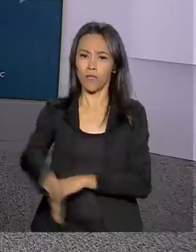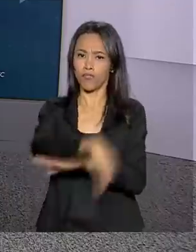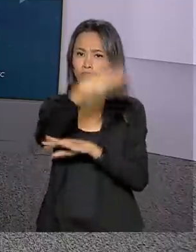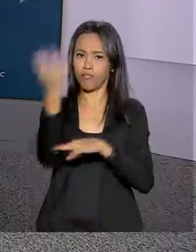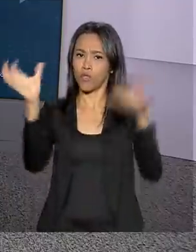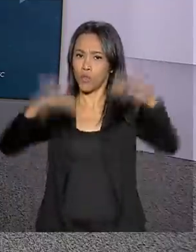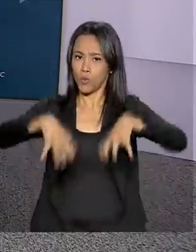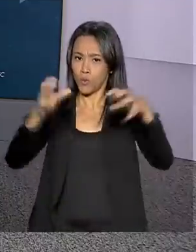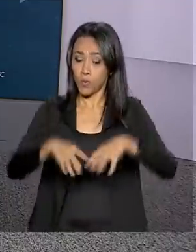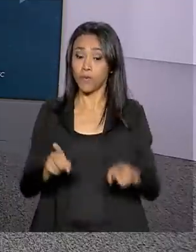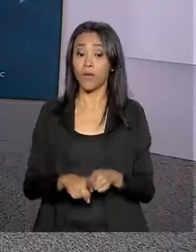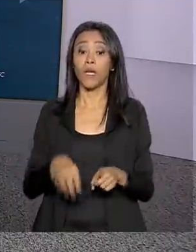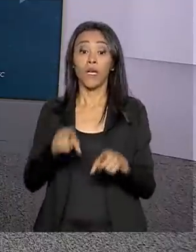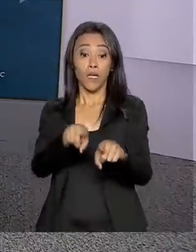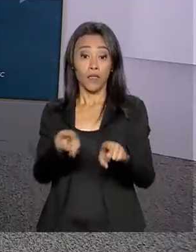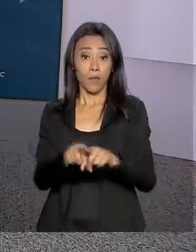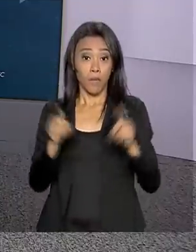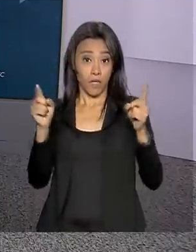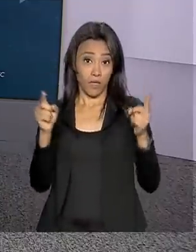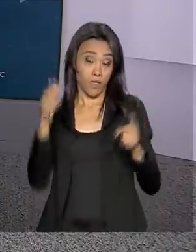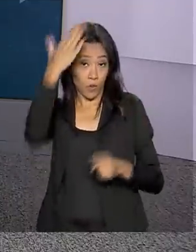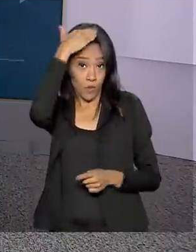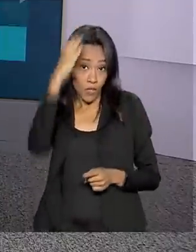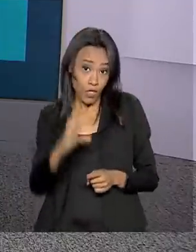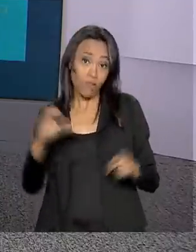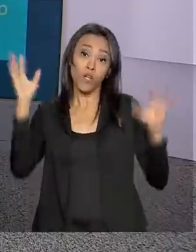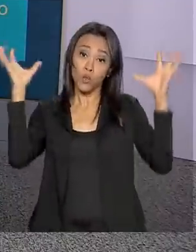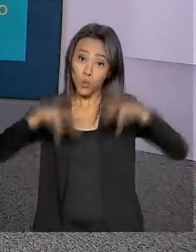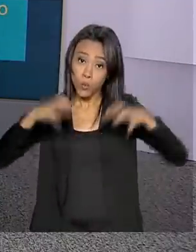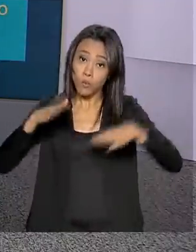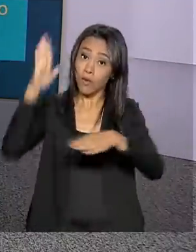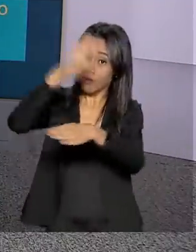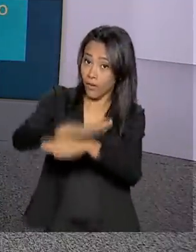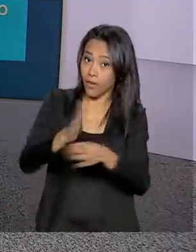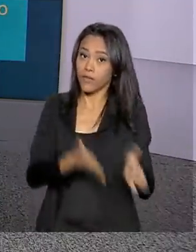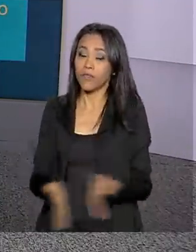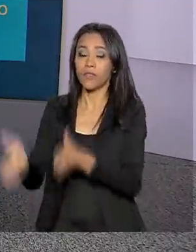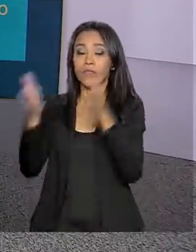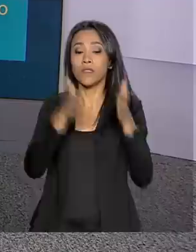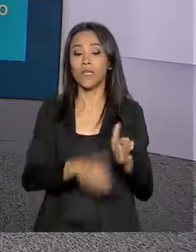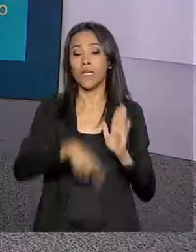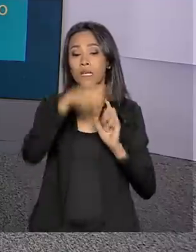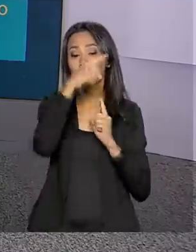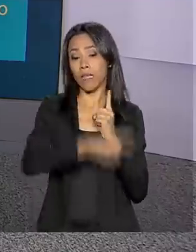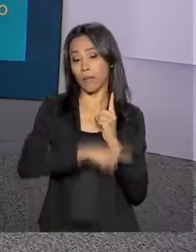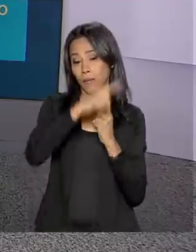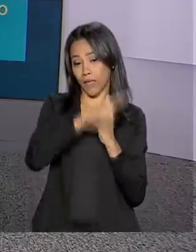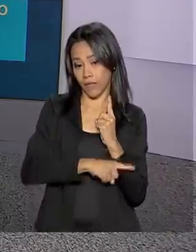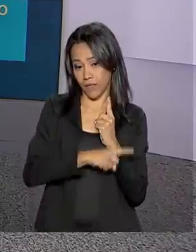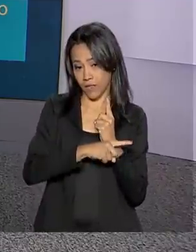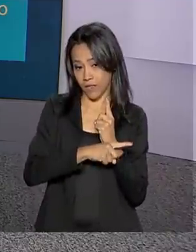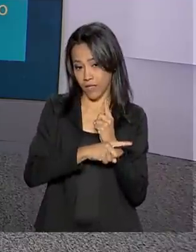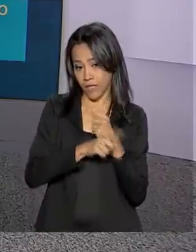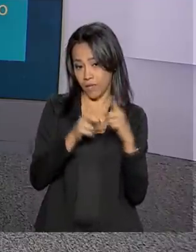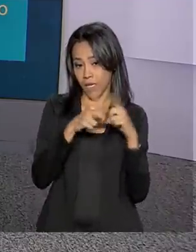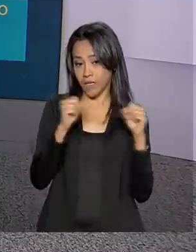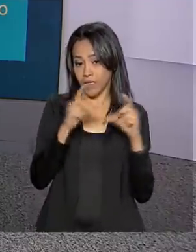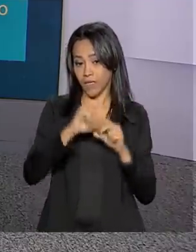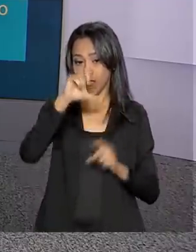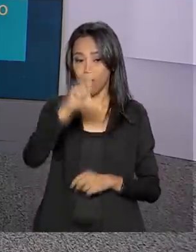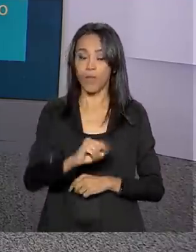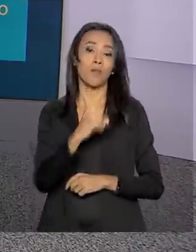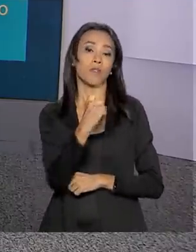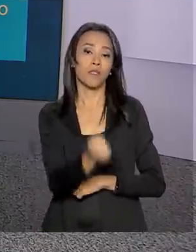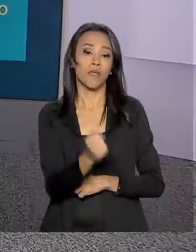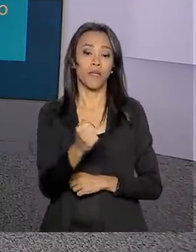Curitiba, pancadas de chuva, só que à tarde. Agora vamos então às temperaturas. Olha só, Brasília, mínima de 17,